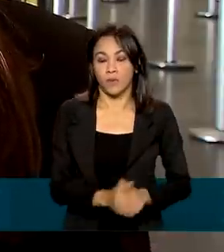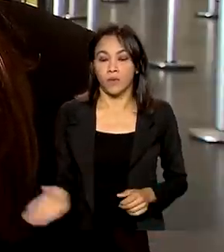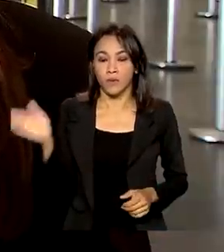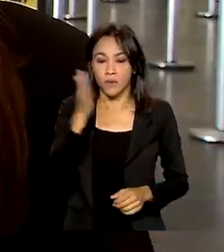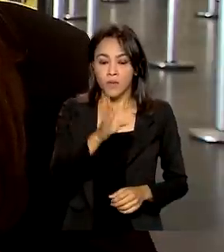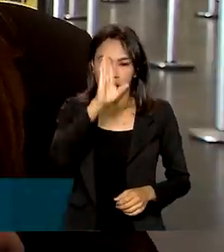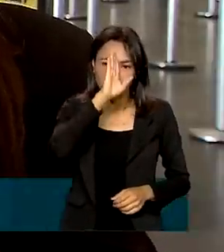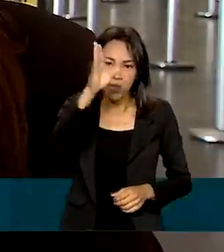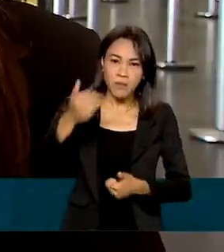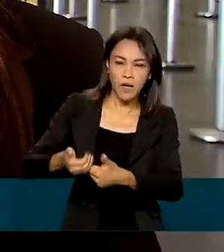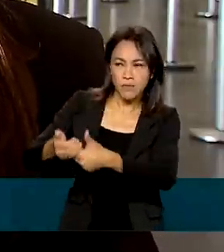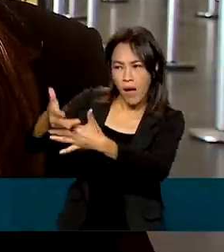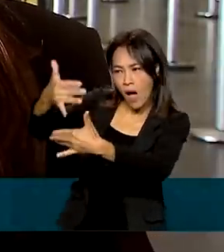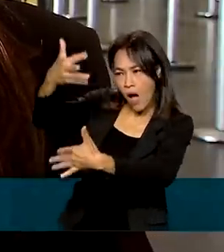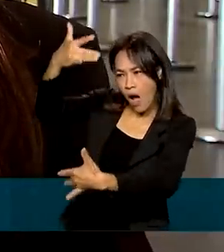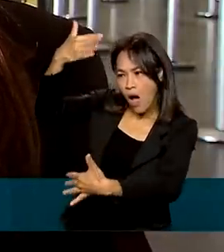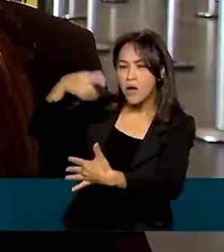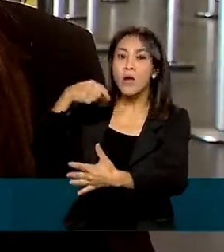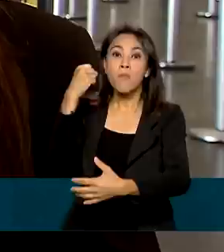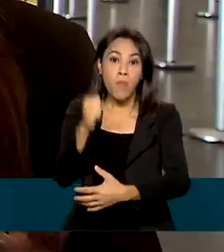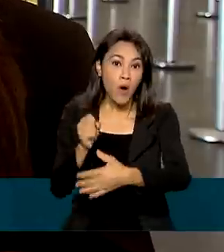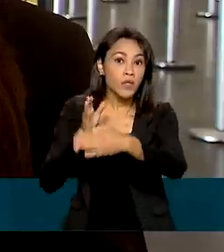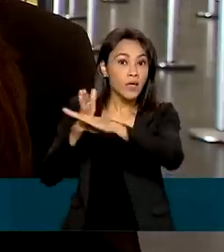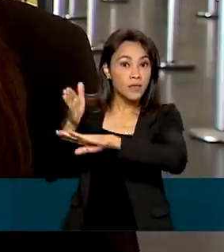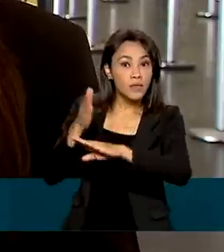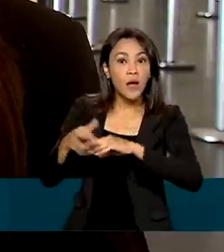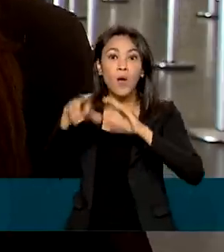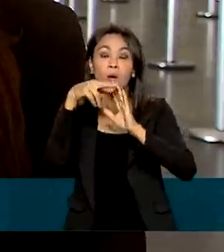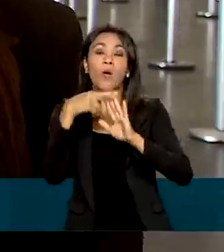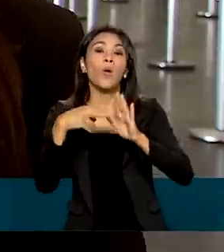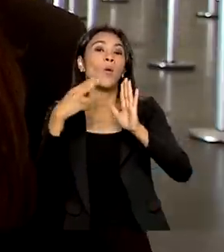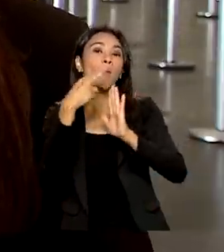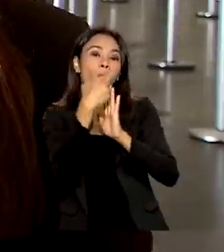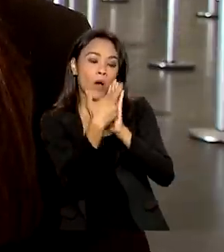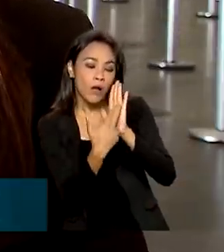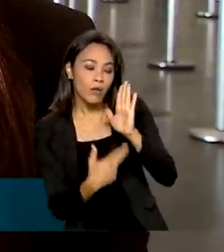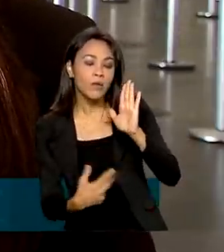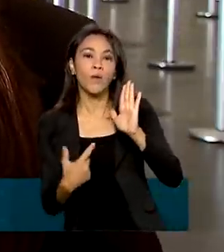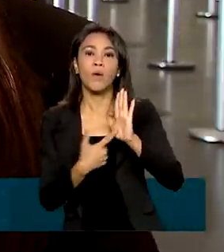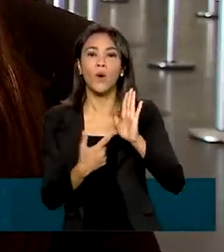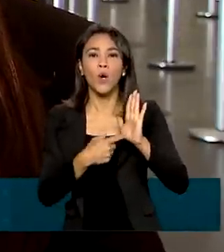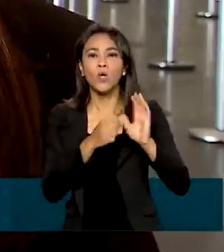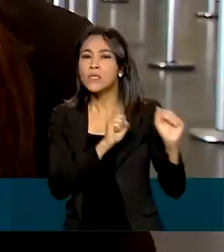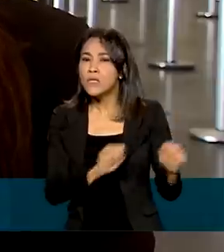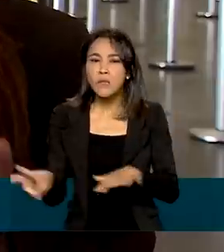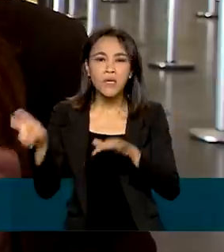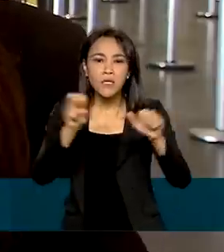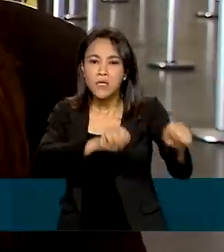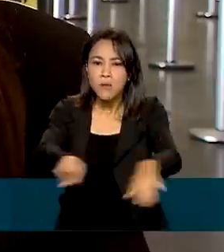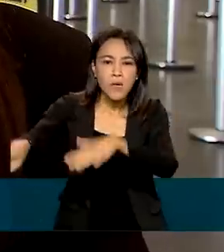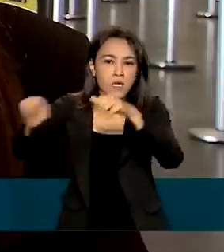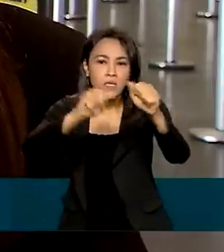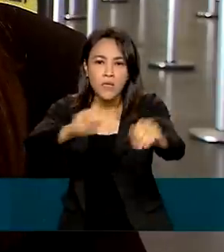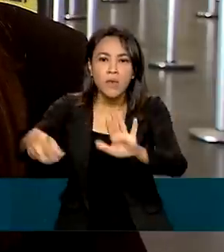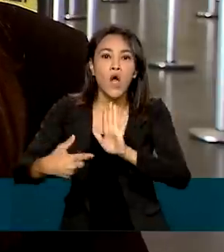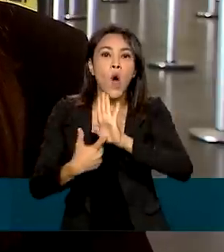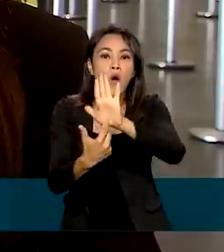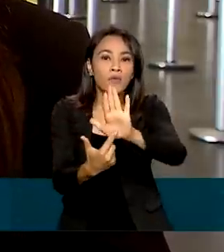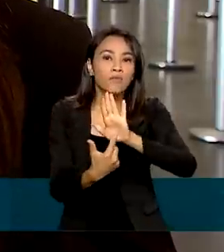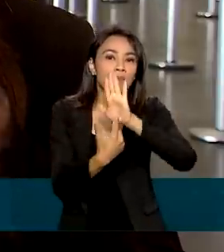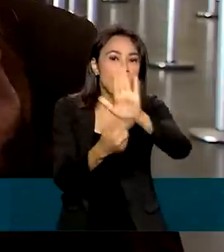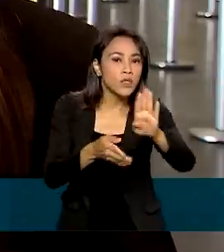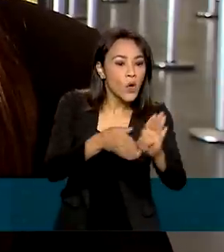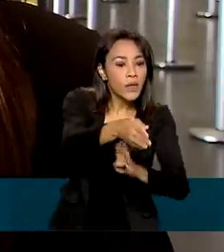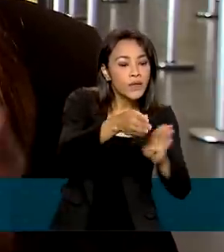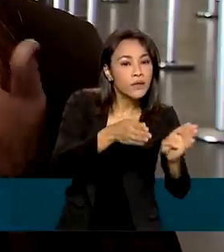redes sociais, o passageiro poderá acessar o Boletim do Consumidor Turista, divulgado durante toda a semana, dando dicas valiosas